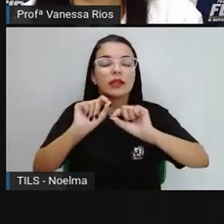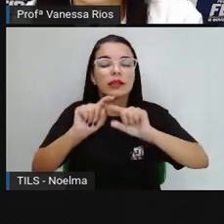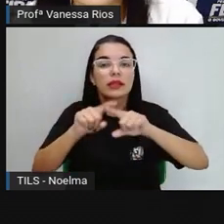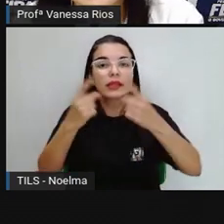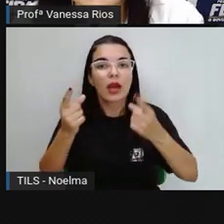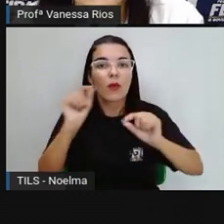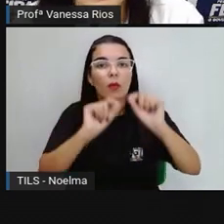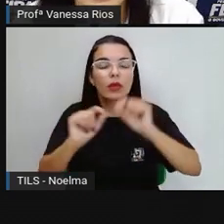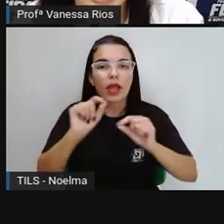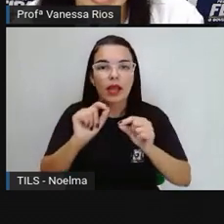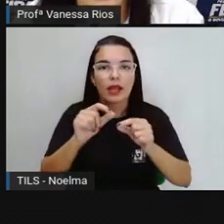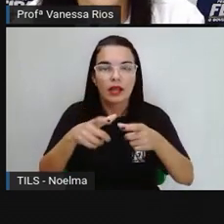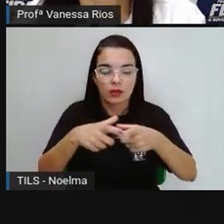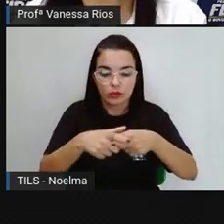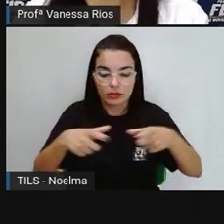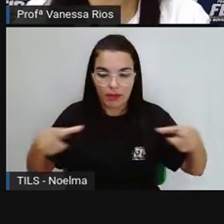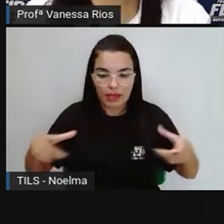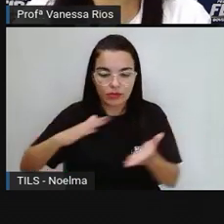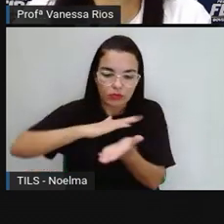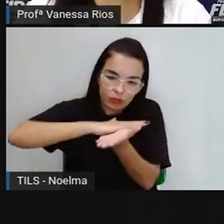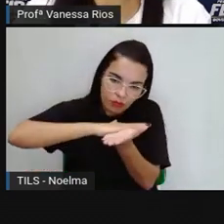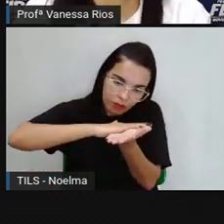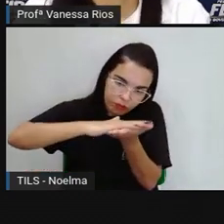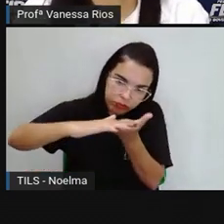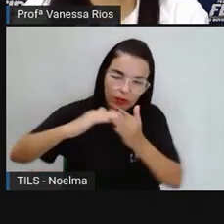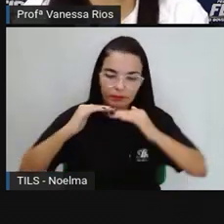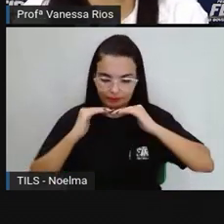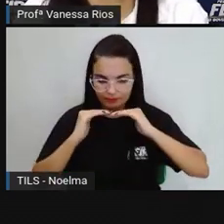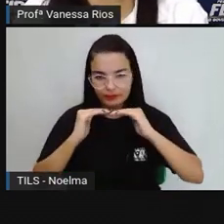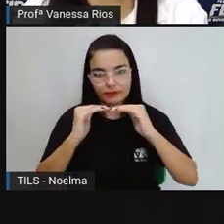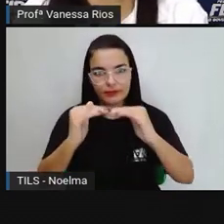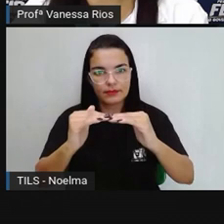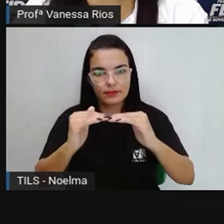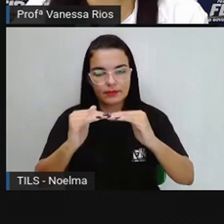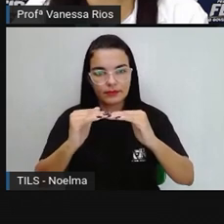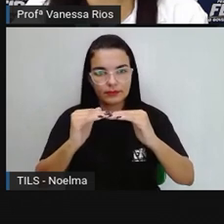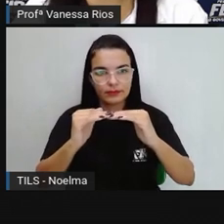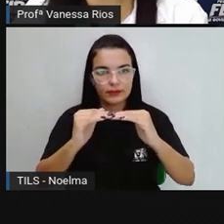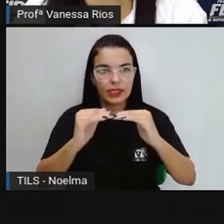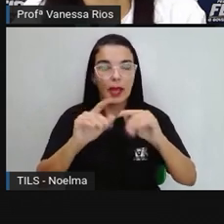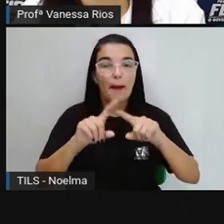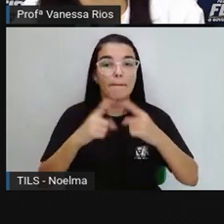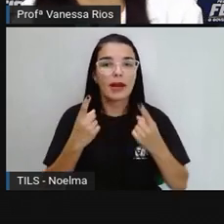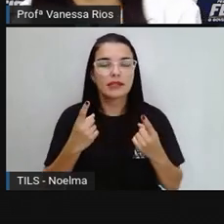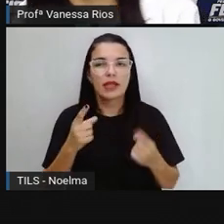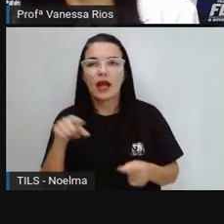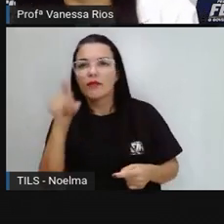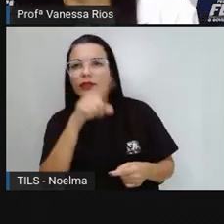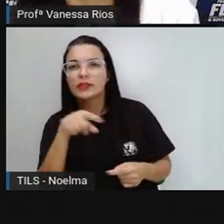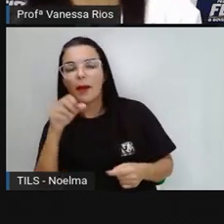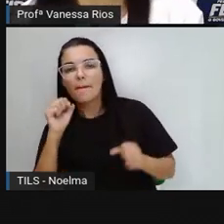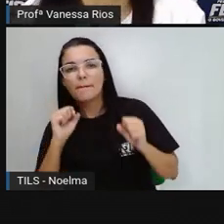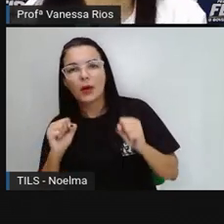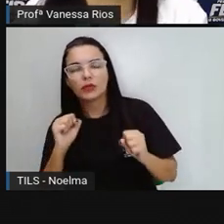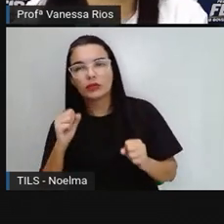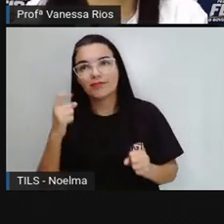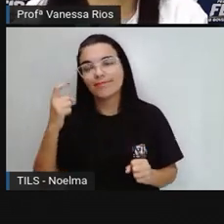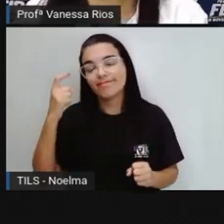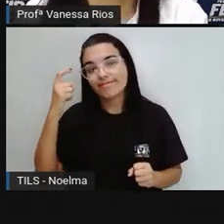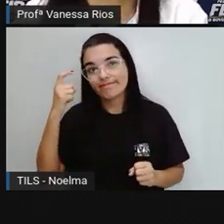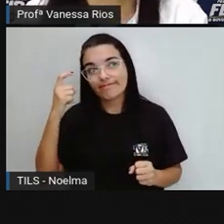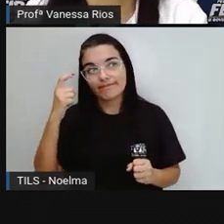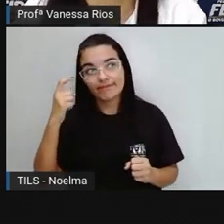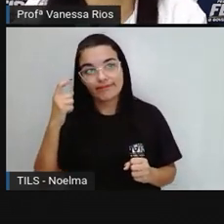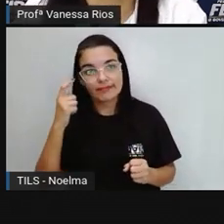planificado. Mas tenta aí, da melhor forma possível, representar